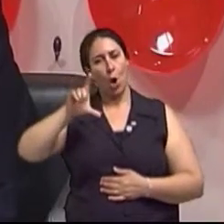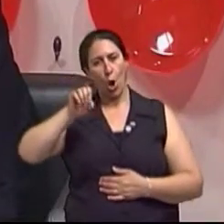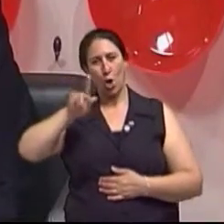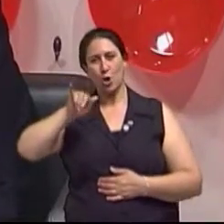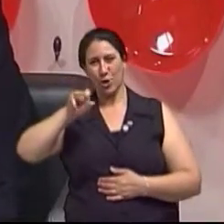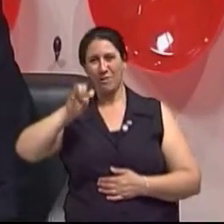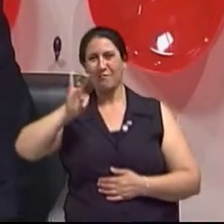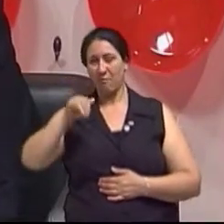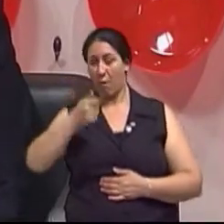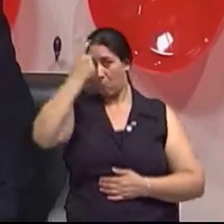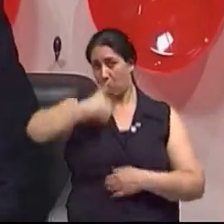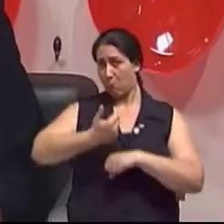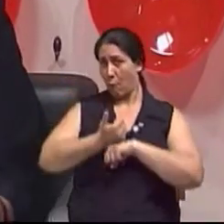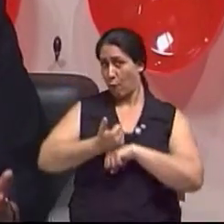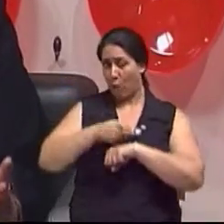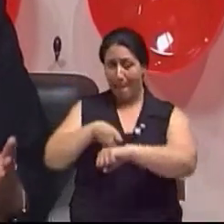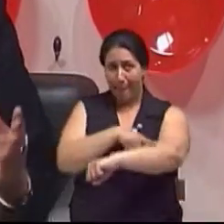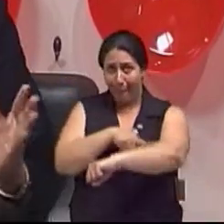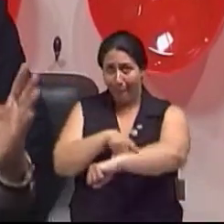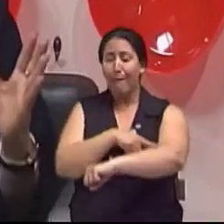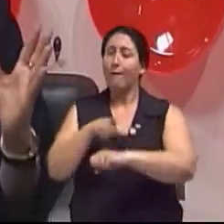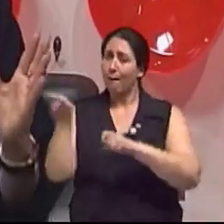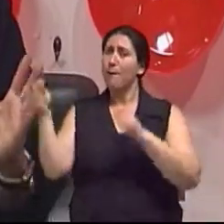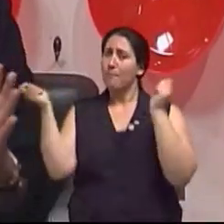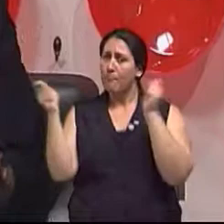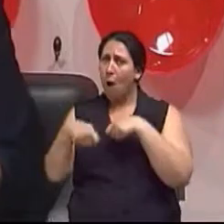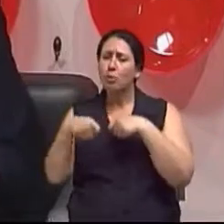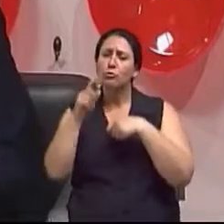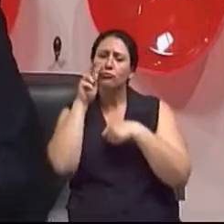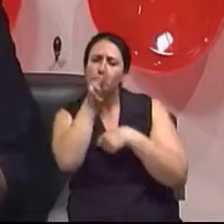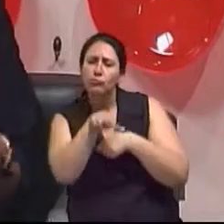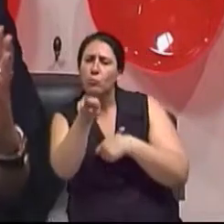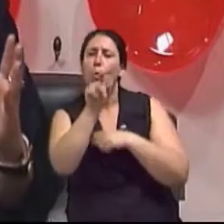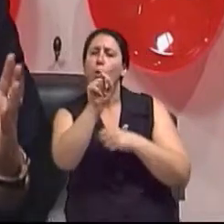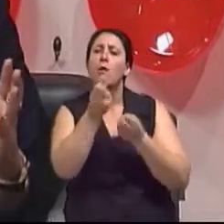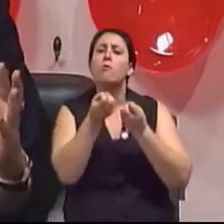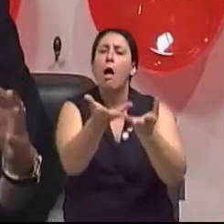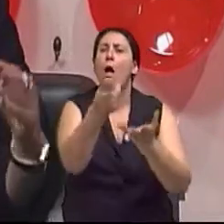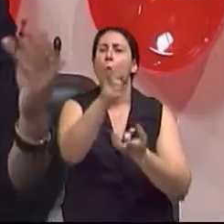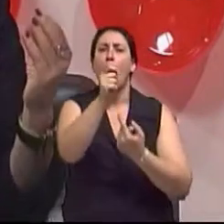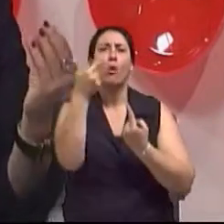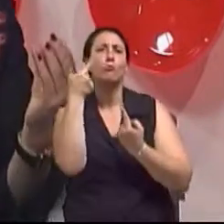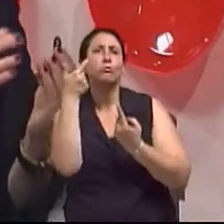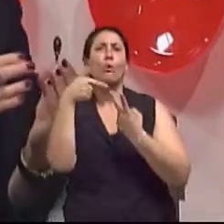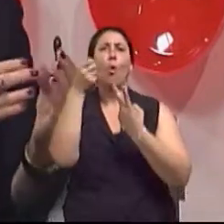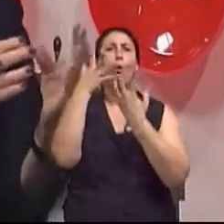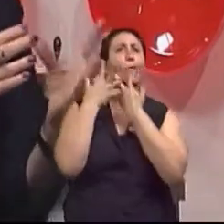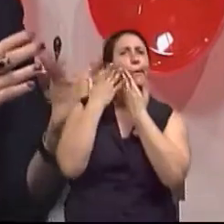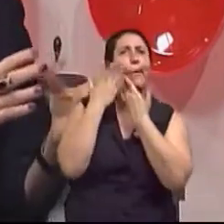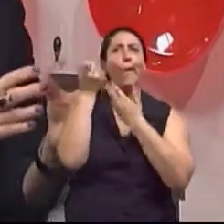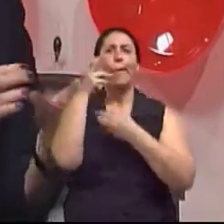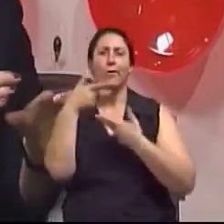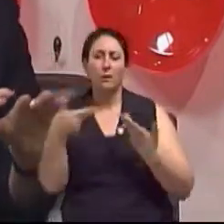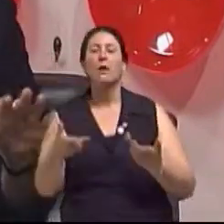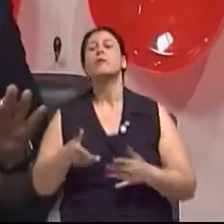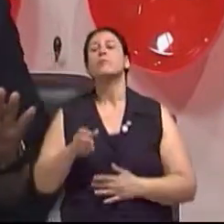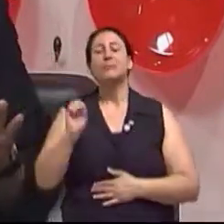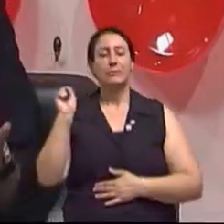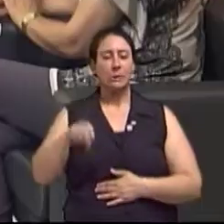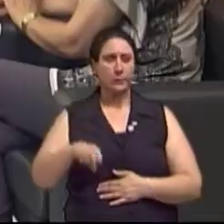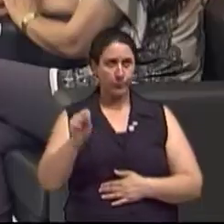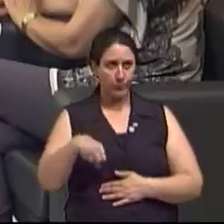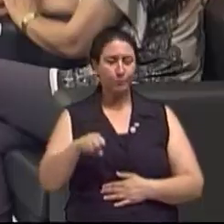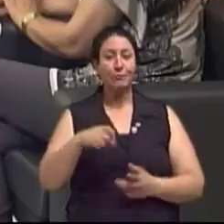diferenciados de pessoa para pessoa. Existem muitos recursos. Vai depender daquele tipo de lesão. Porque